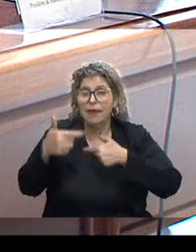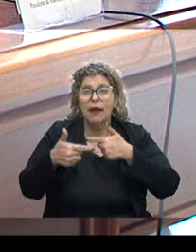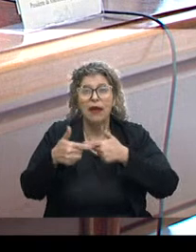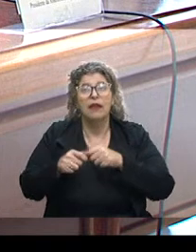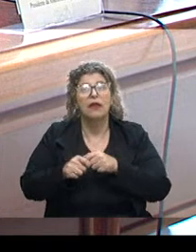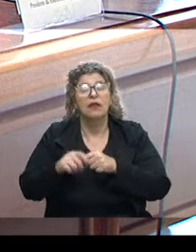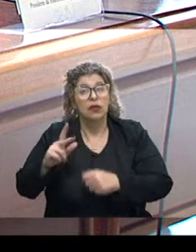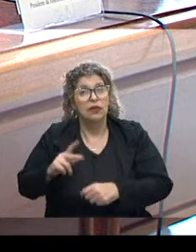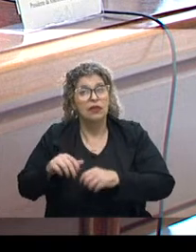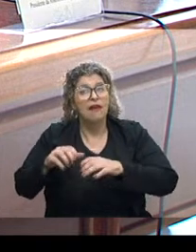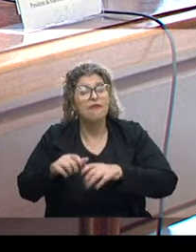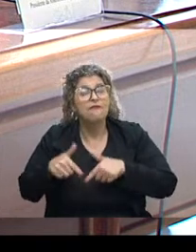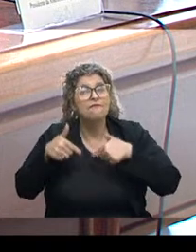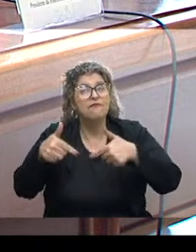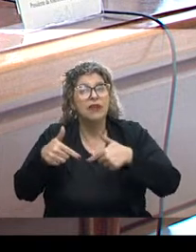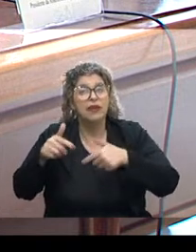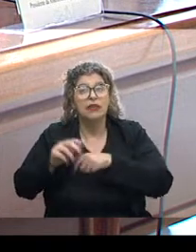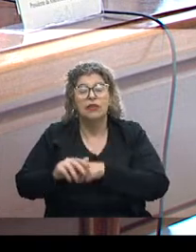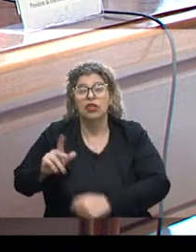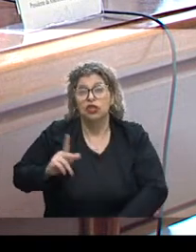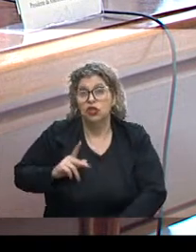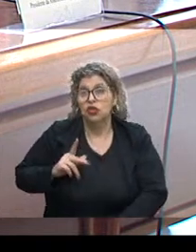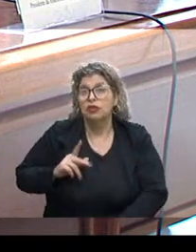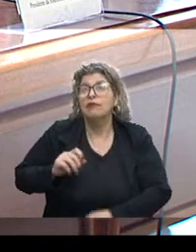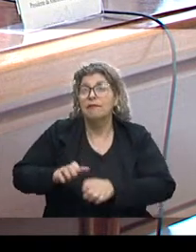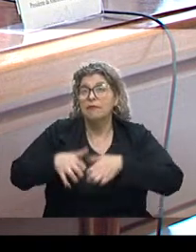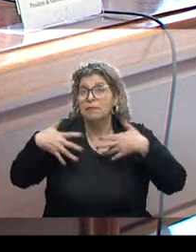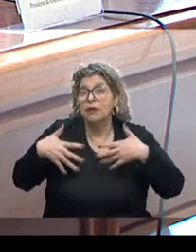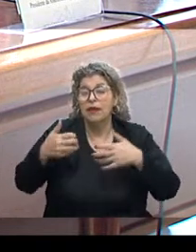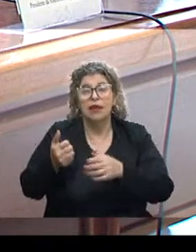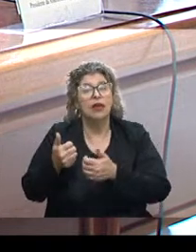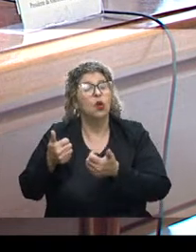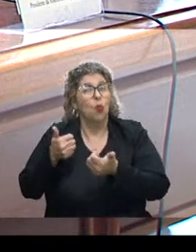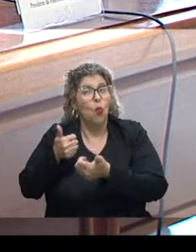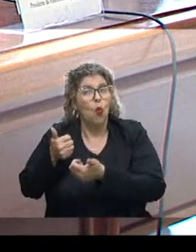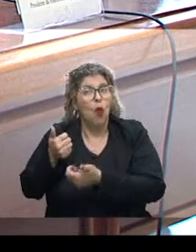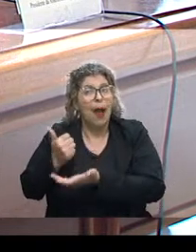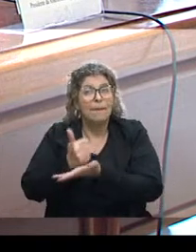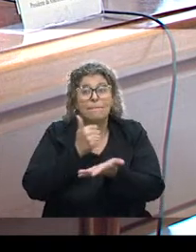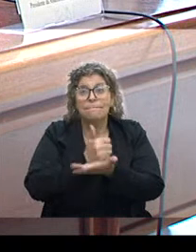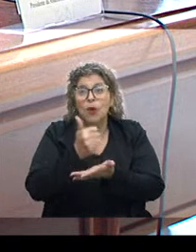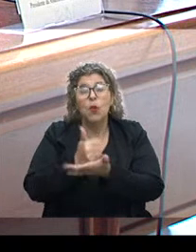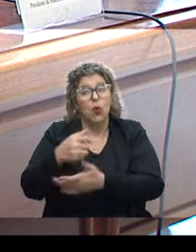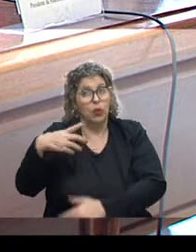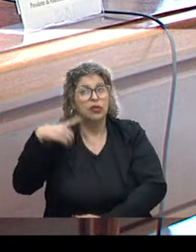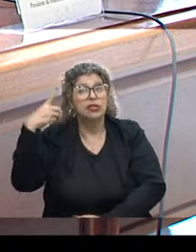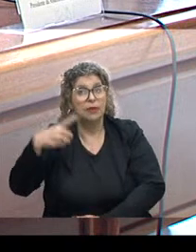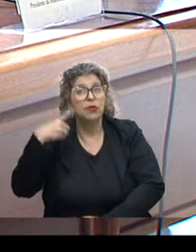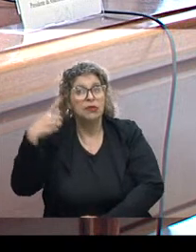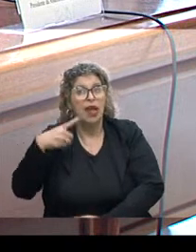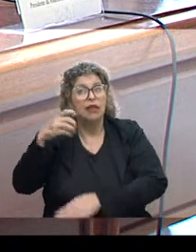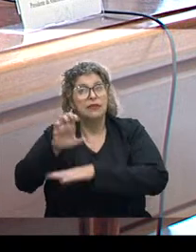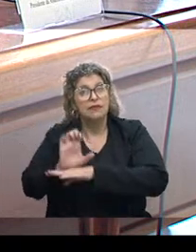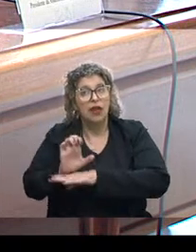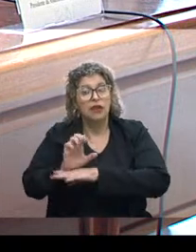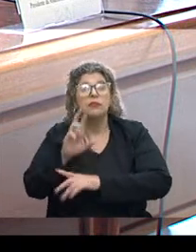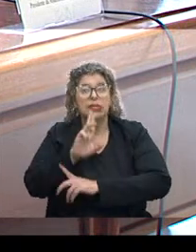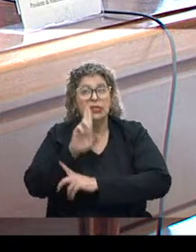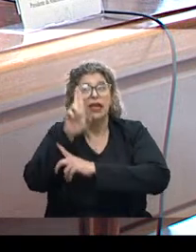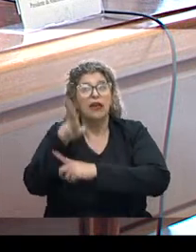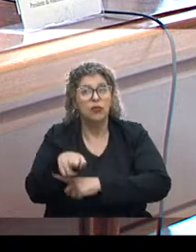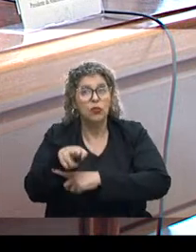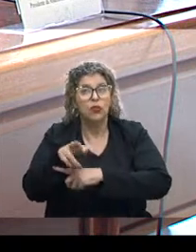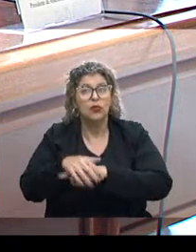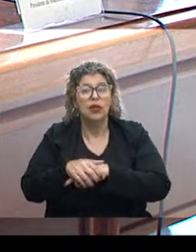sua condição à frente da presidência da Assembleia, com o apoio, claro, sim, de toda a bancada de deputados estaduais. Mas esse resultado,